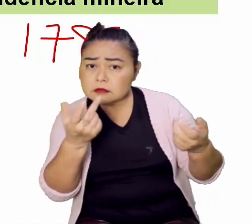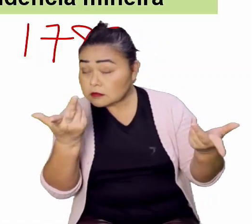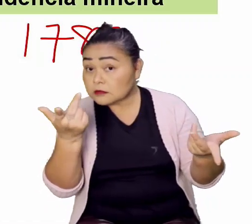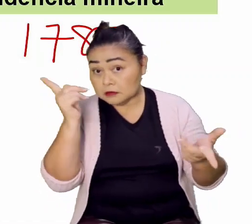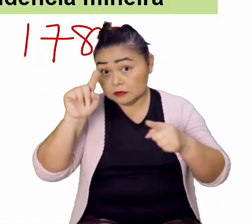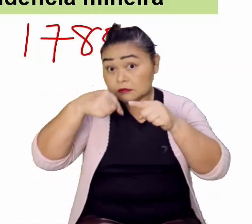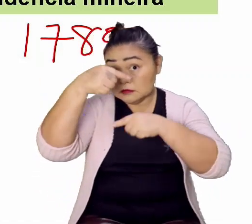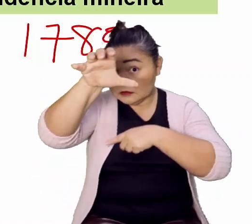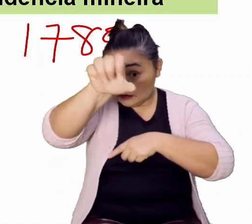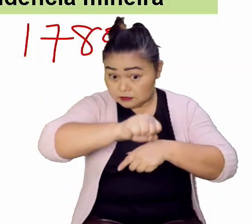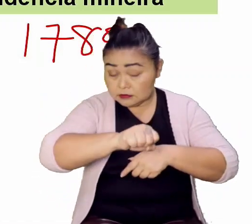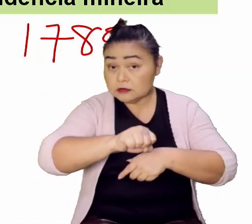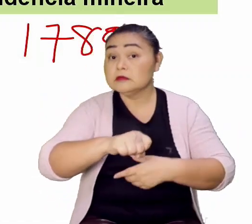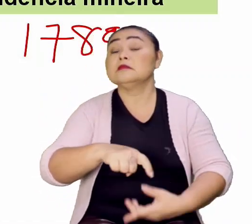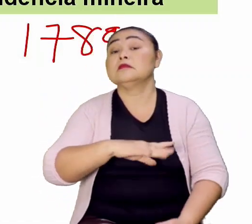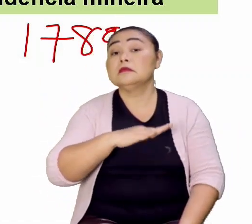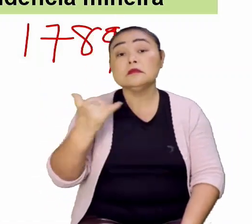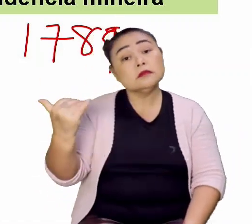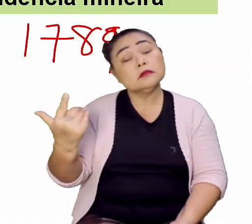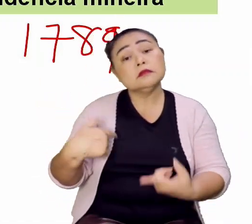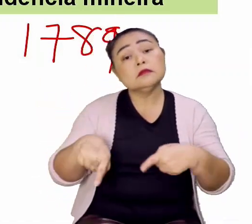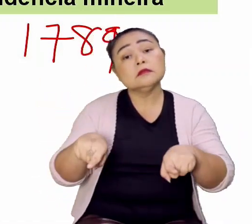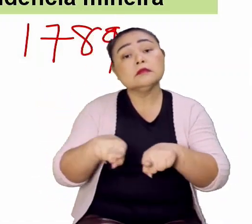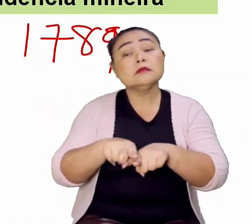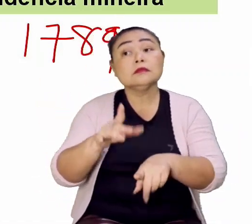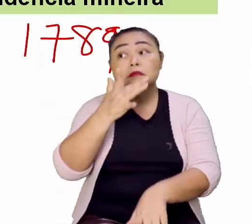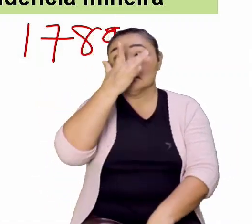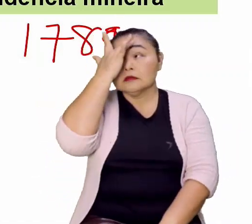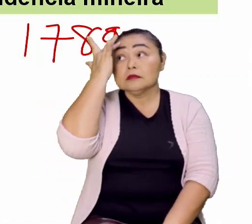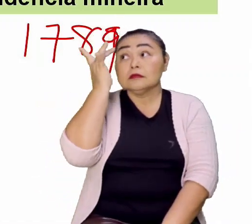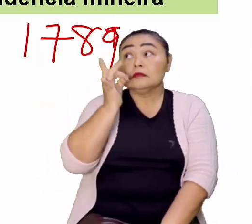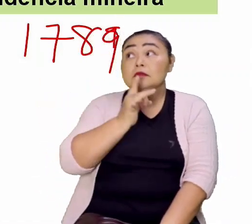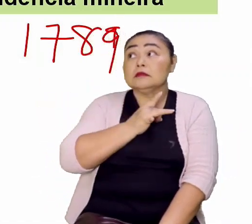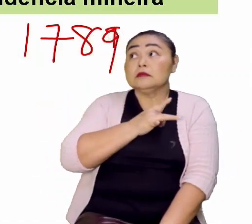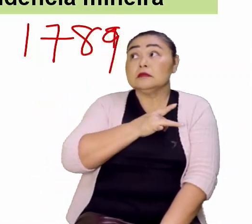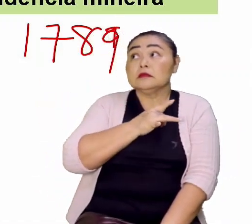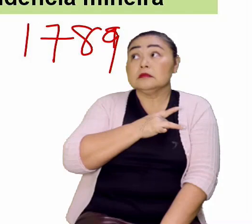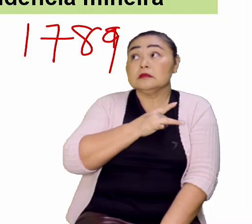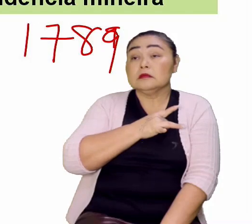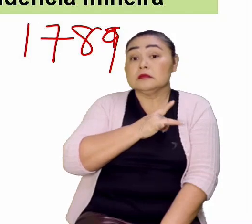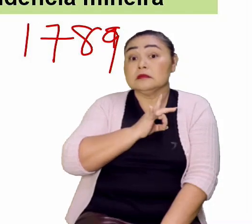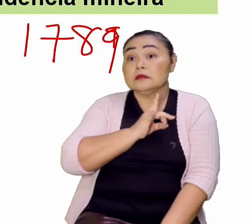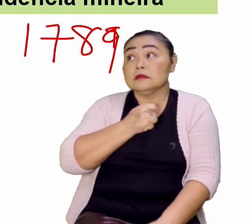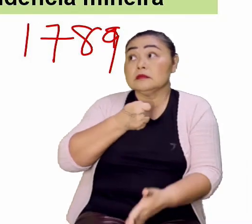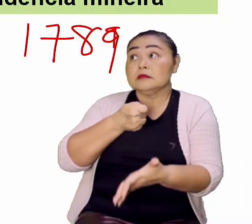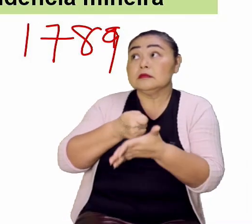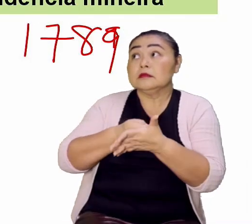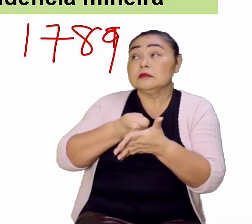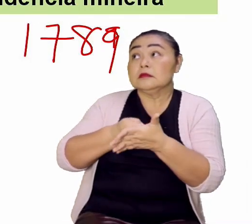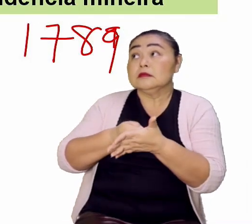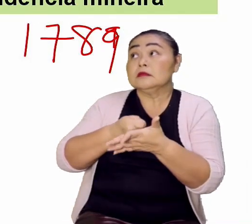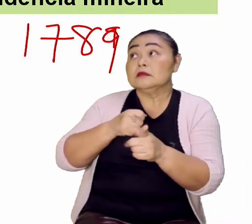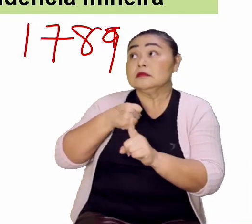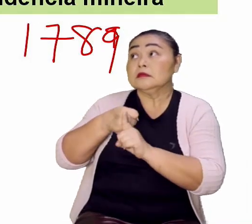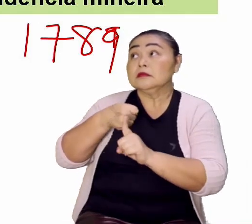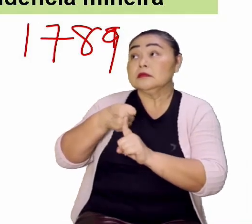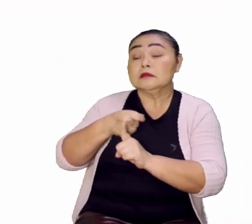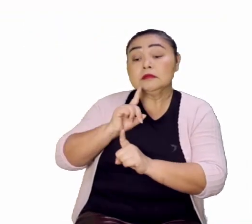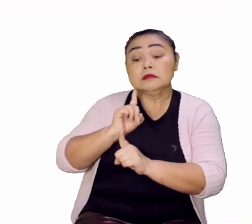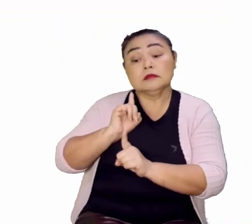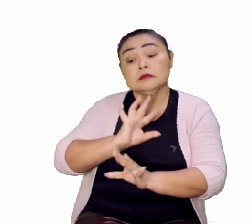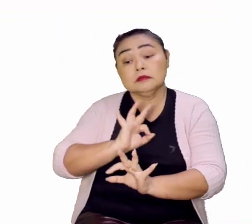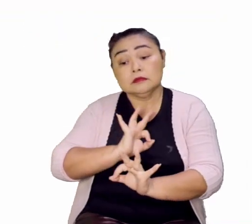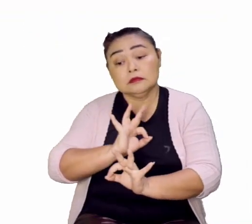o próximo. E as pessoas ficavam com receio de lutar. De brigar. Tá bom?